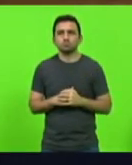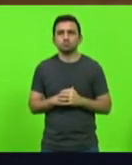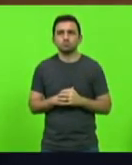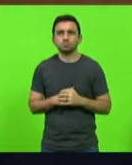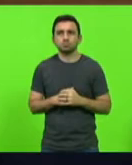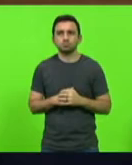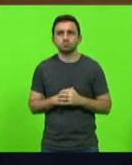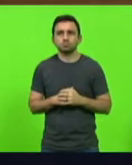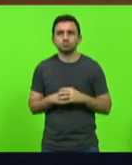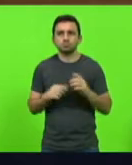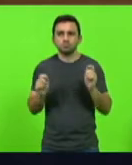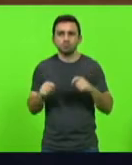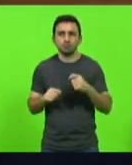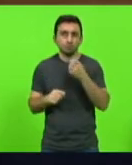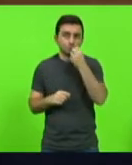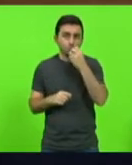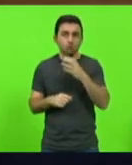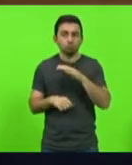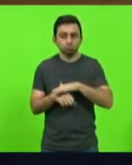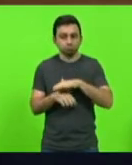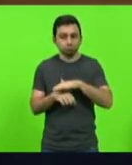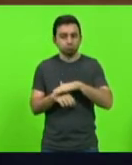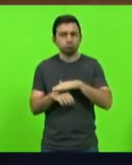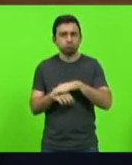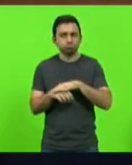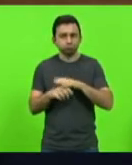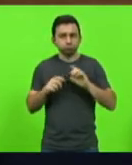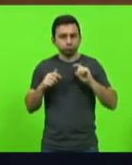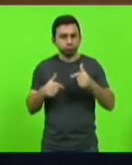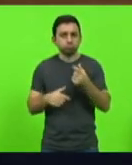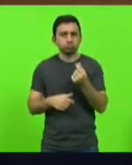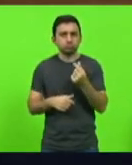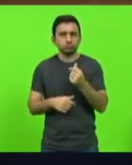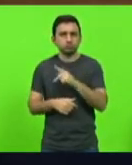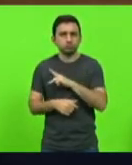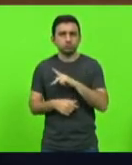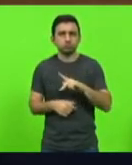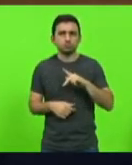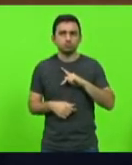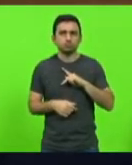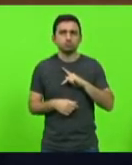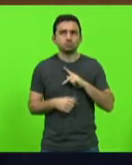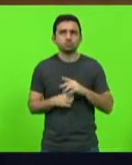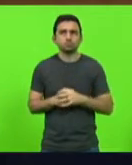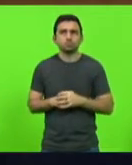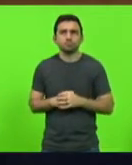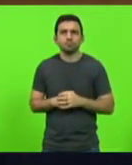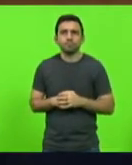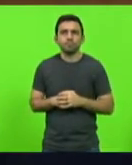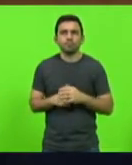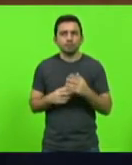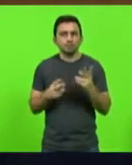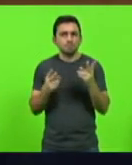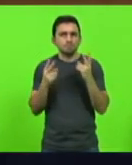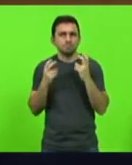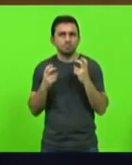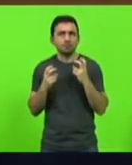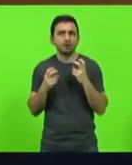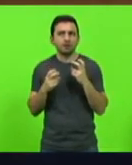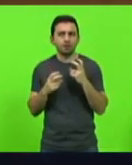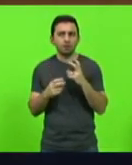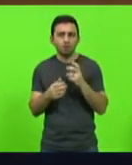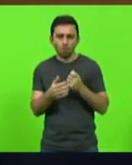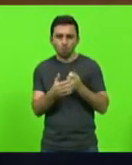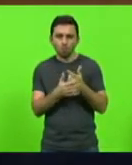uma boa ação com o dinheiro público. Muitas vezes nós percebemos que, quando foram comprados